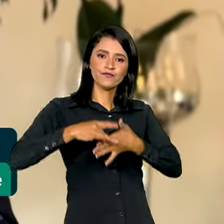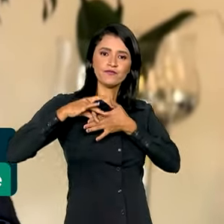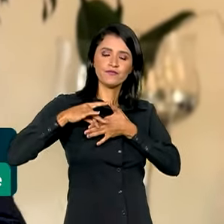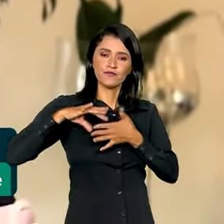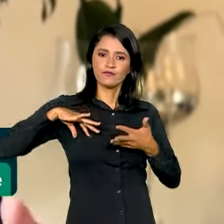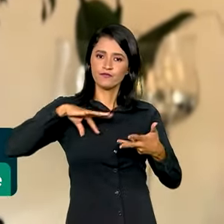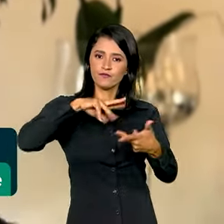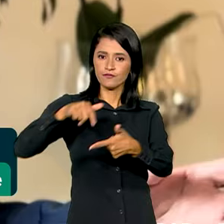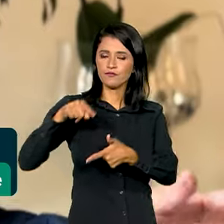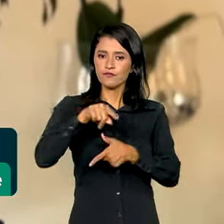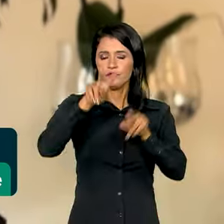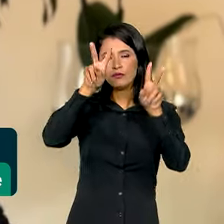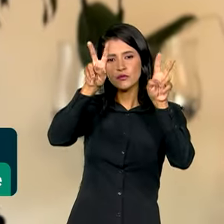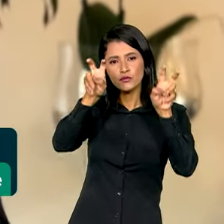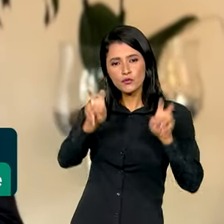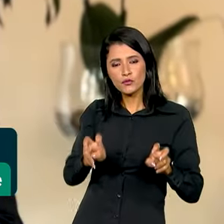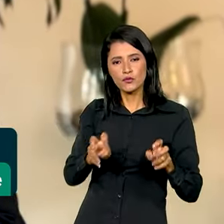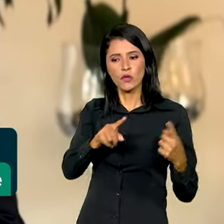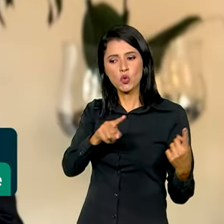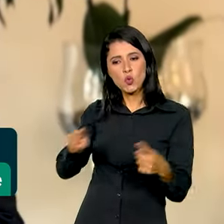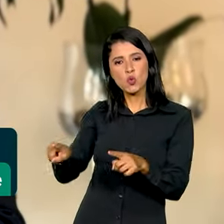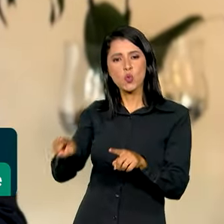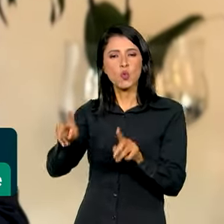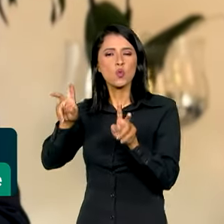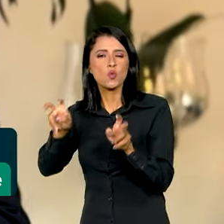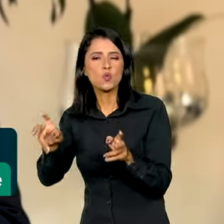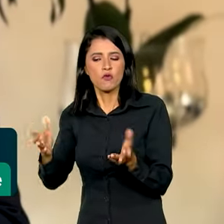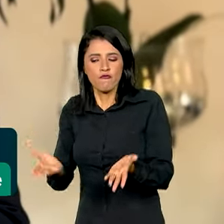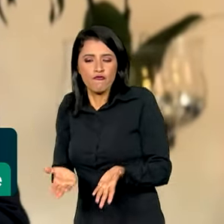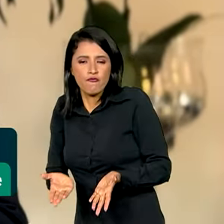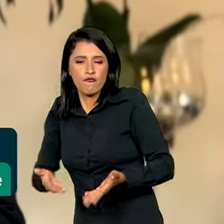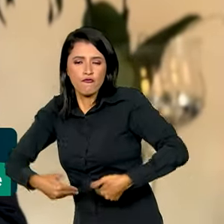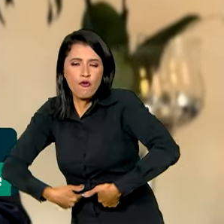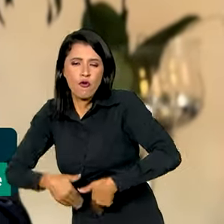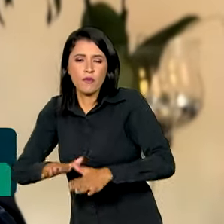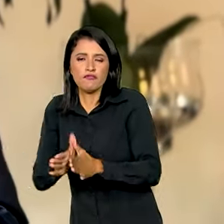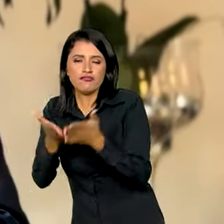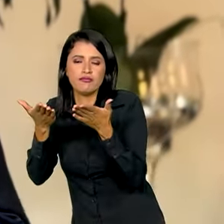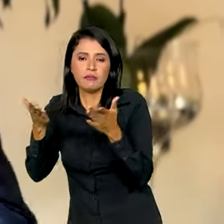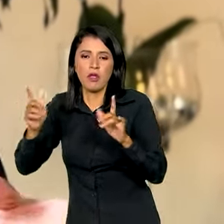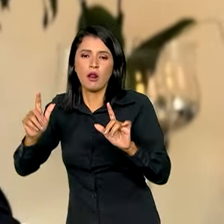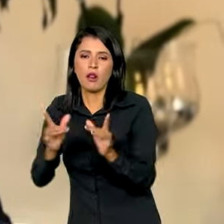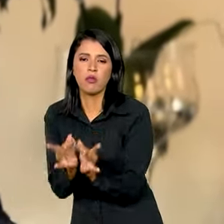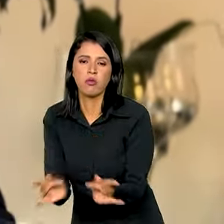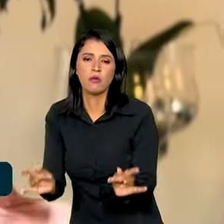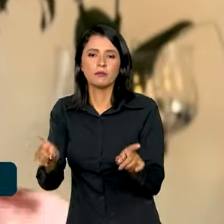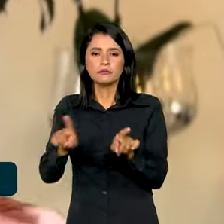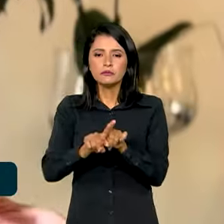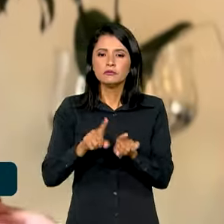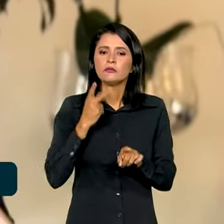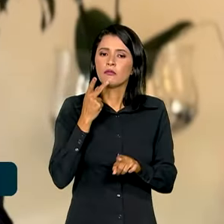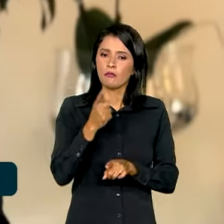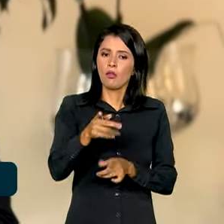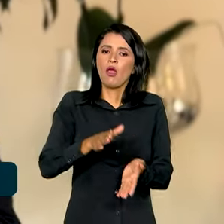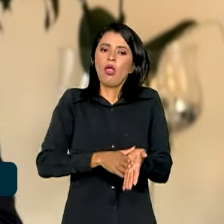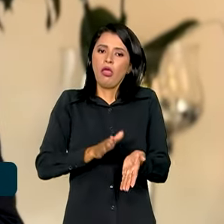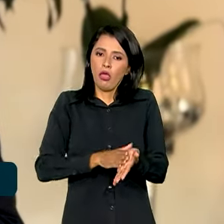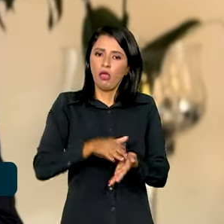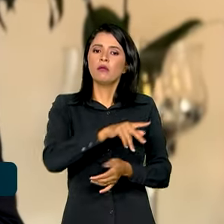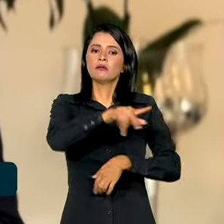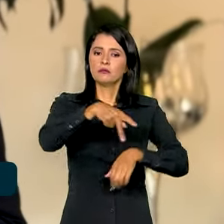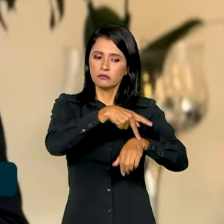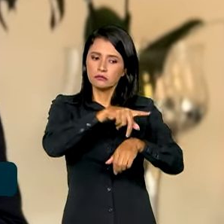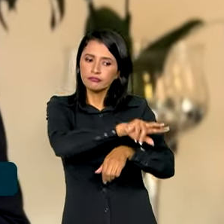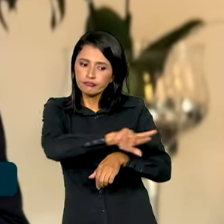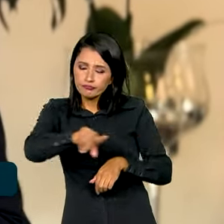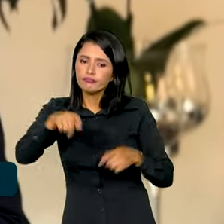nessa temática do combate à fome e da erradicação da pobreza. E também ele cobra que os países precisam